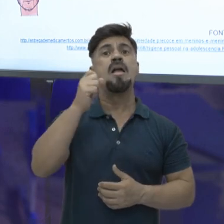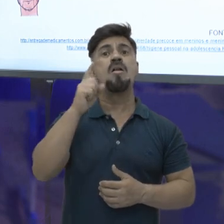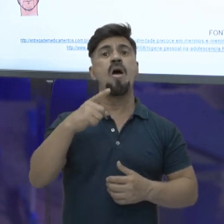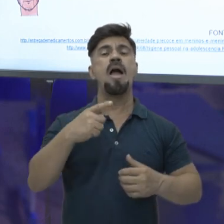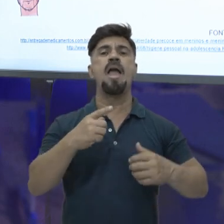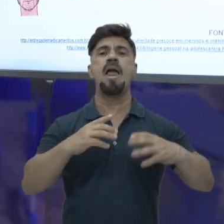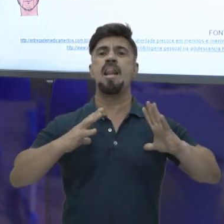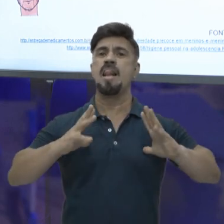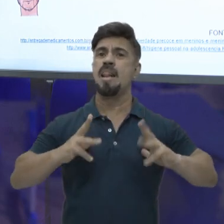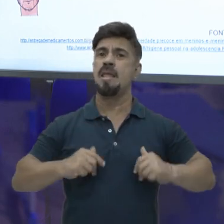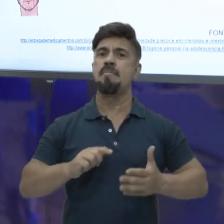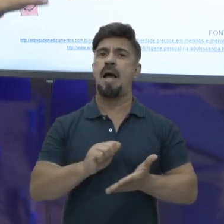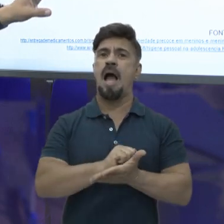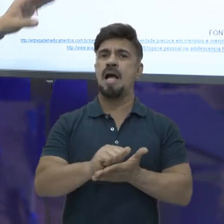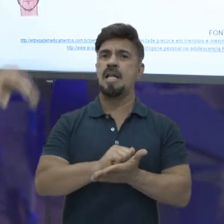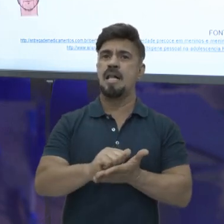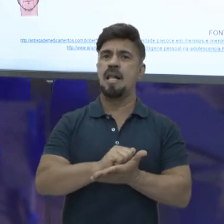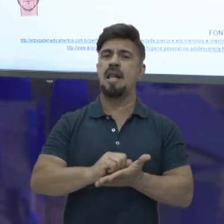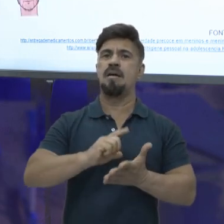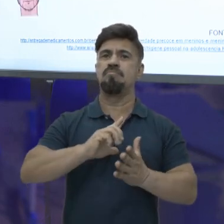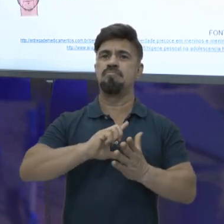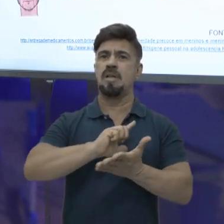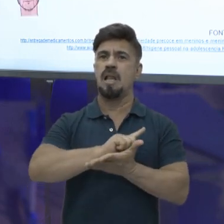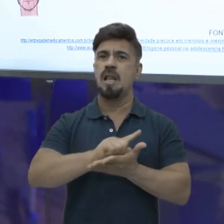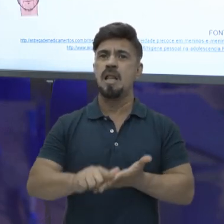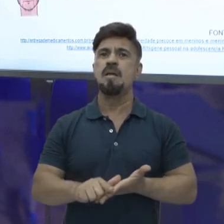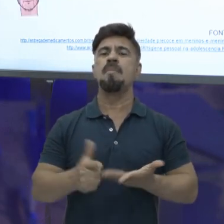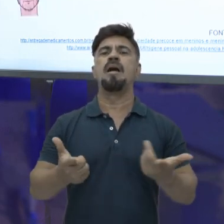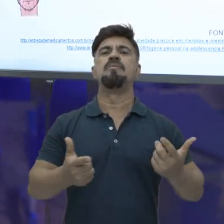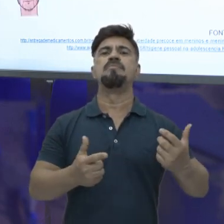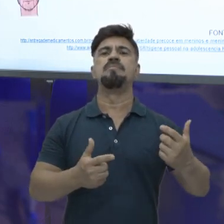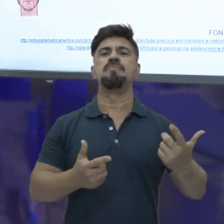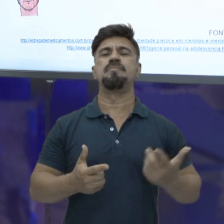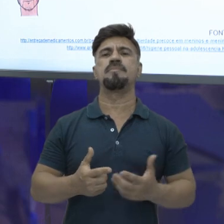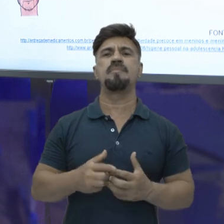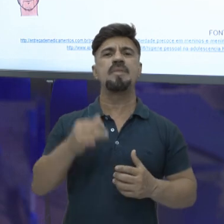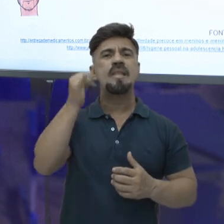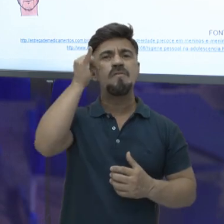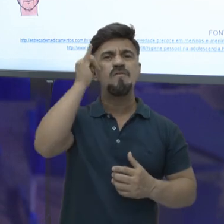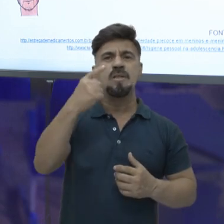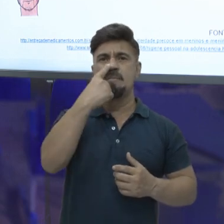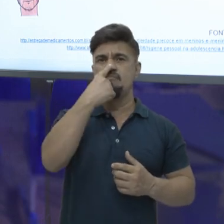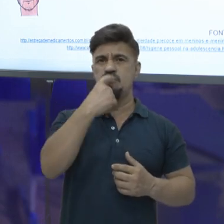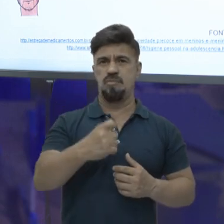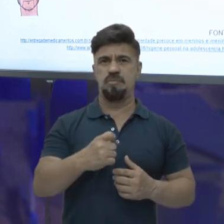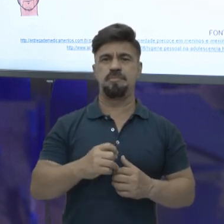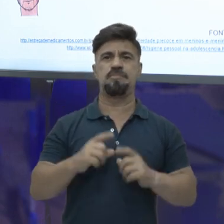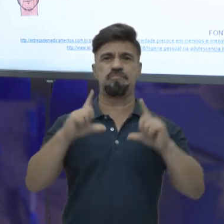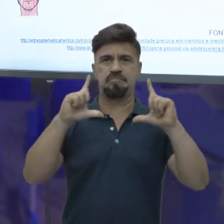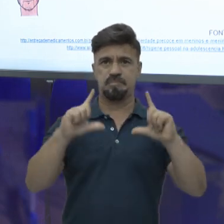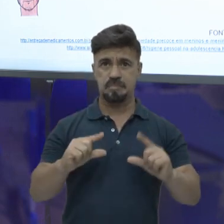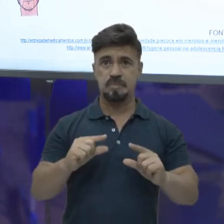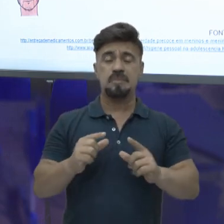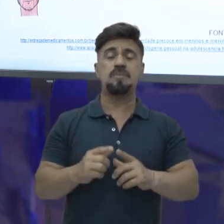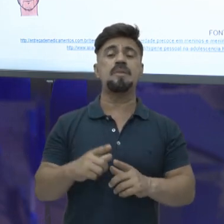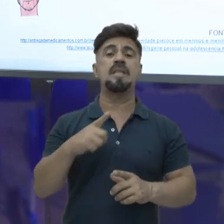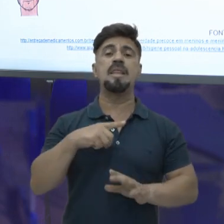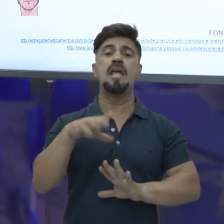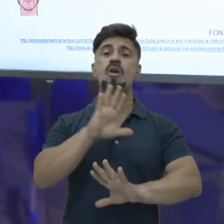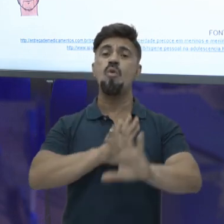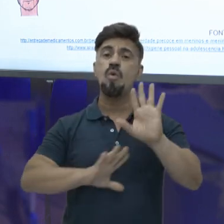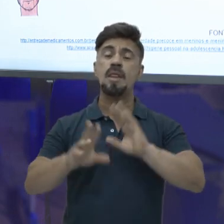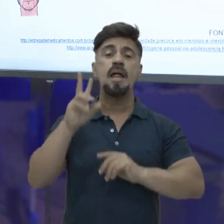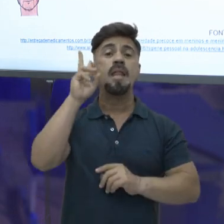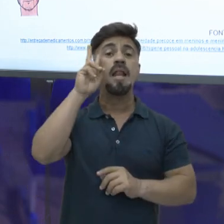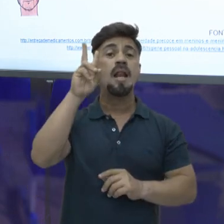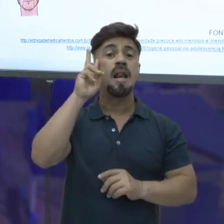a higiene. Com a higiene, a gente acaba desenvolvendo a eliminação desse odor, tá certo? Então, tomem cuidado e